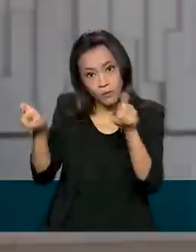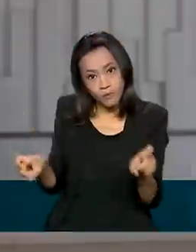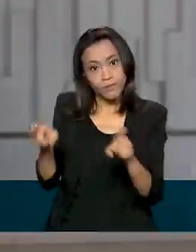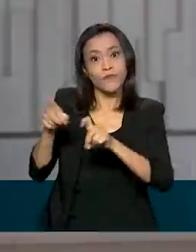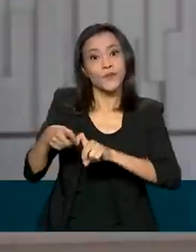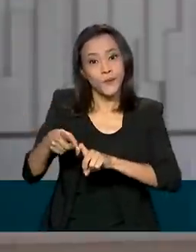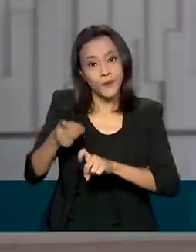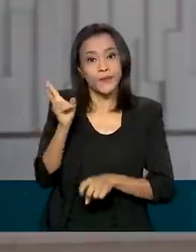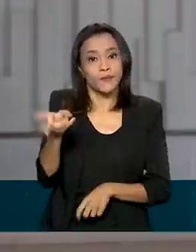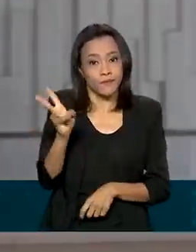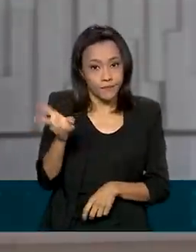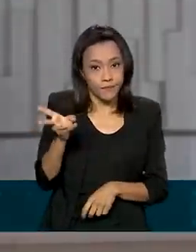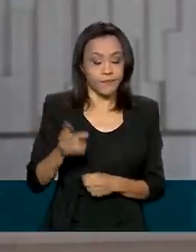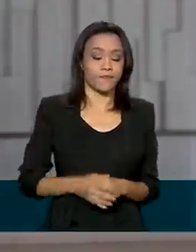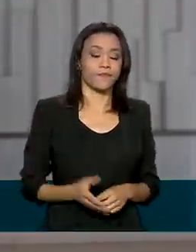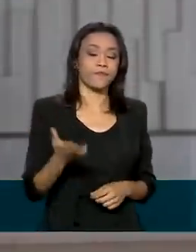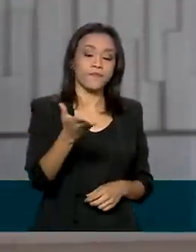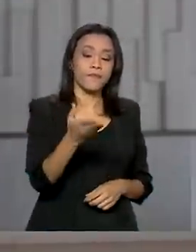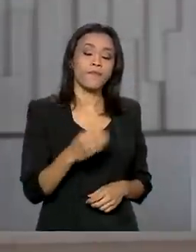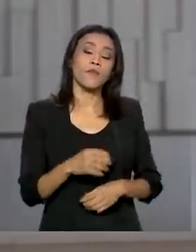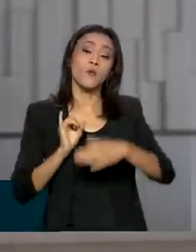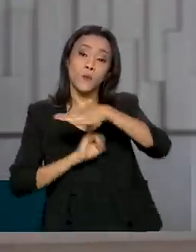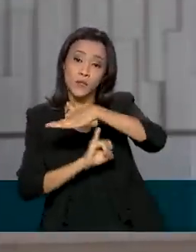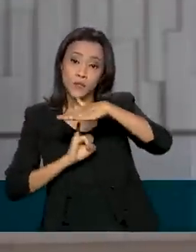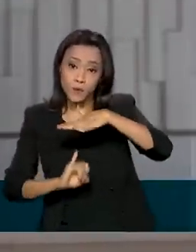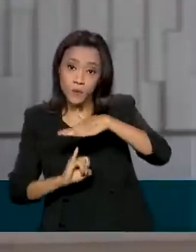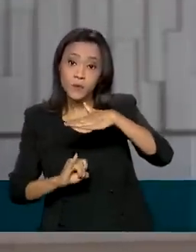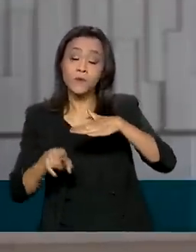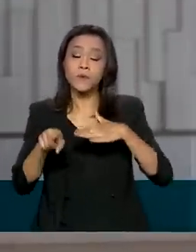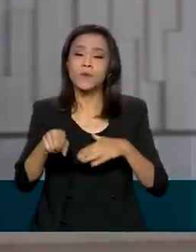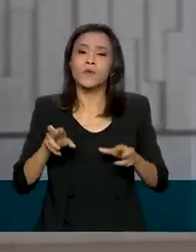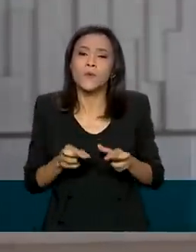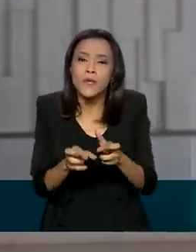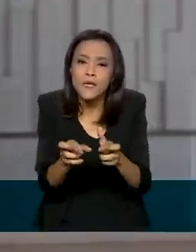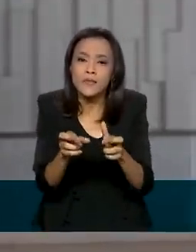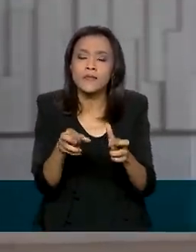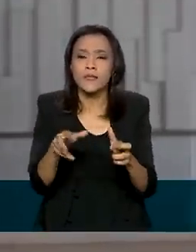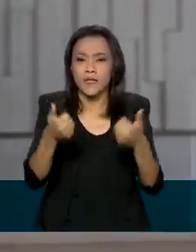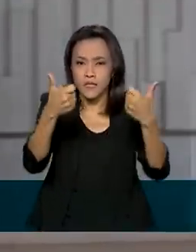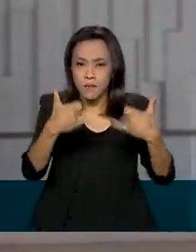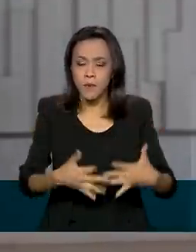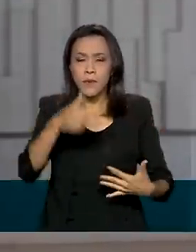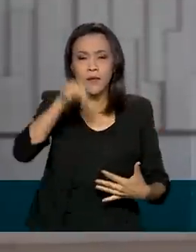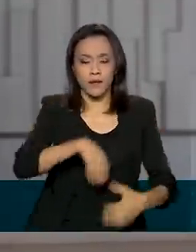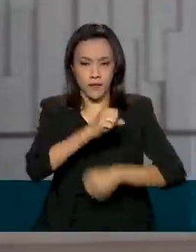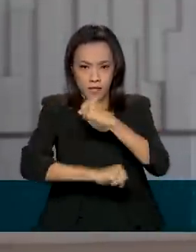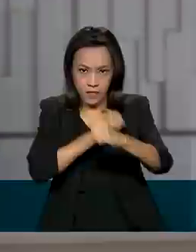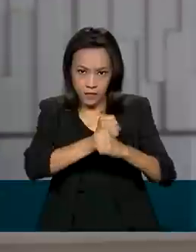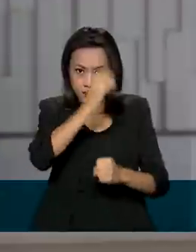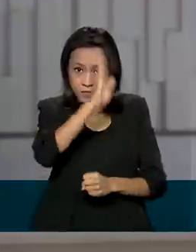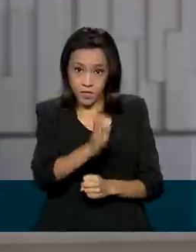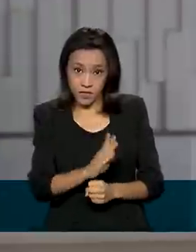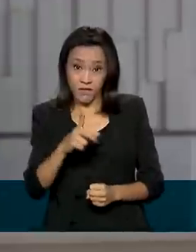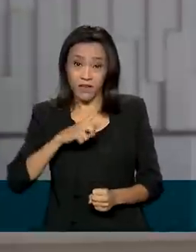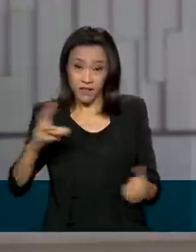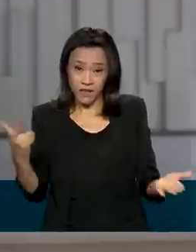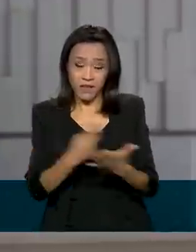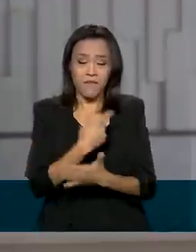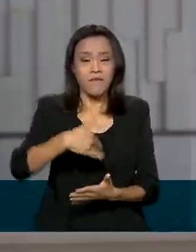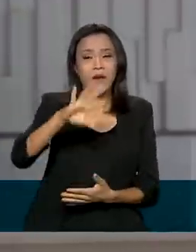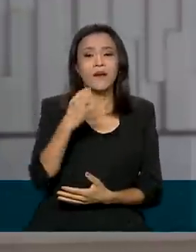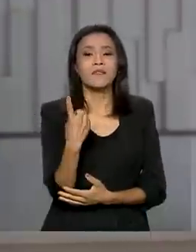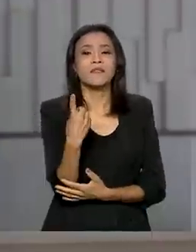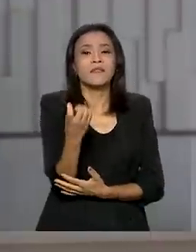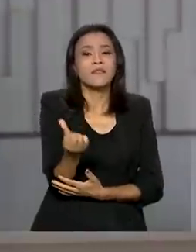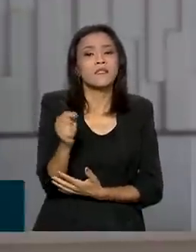O Instituto Nacional do Câncer já estima que este ano o Brasil terá uma incidência de mais de 16 mil e